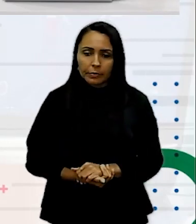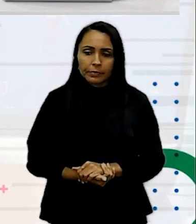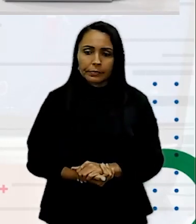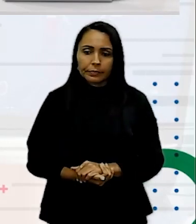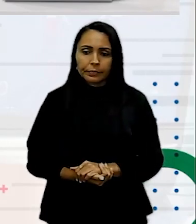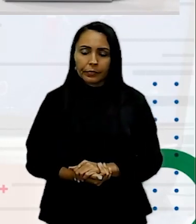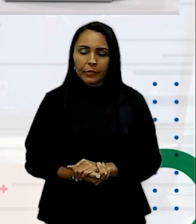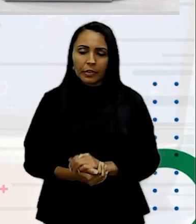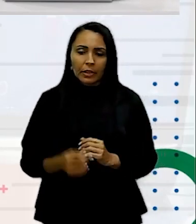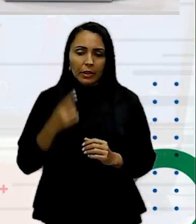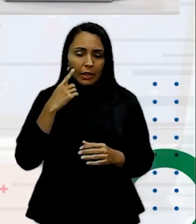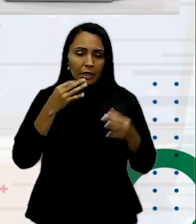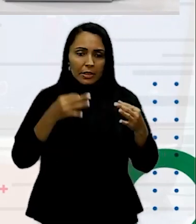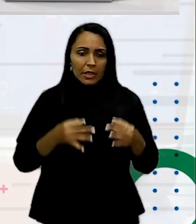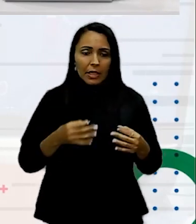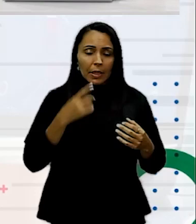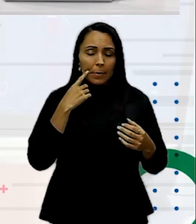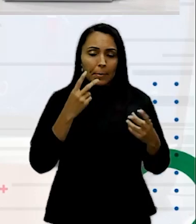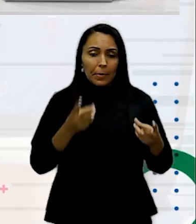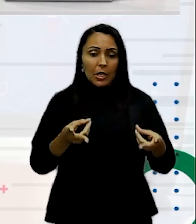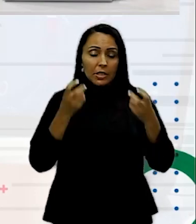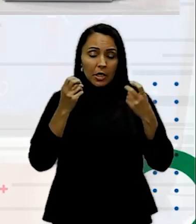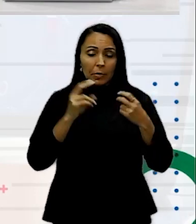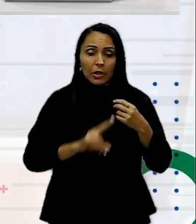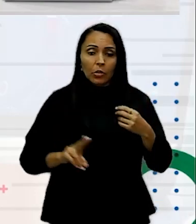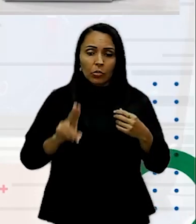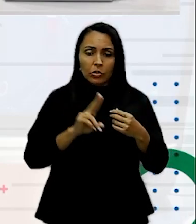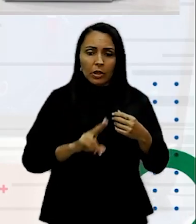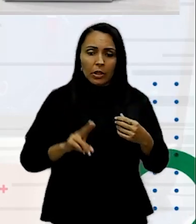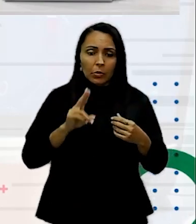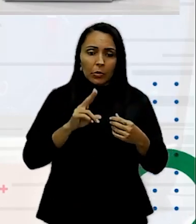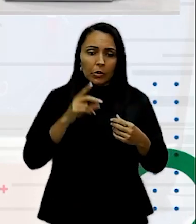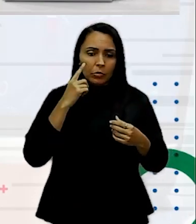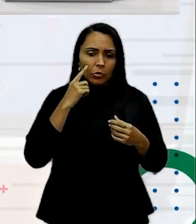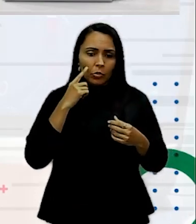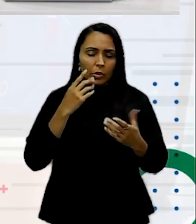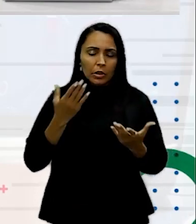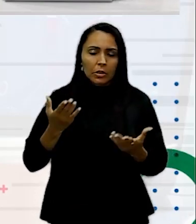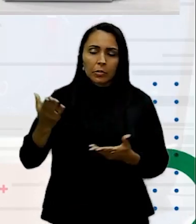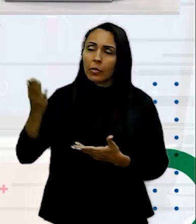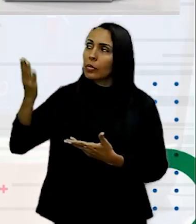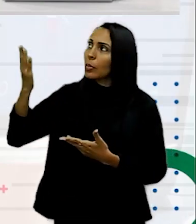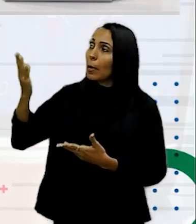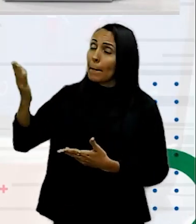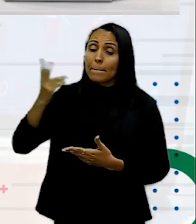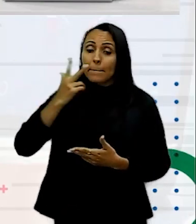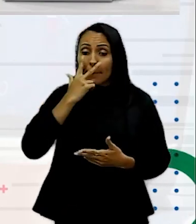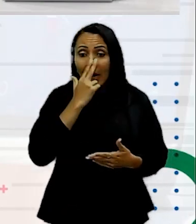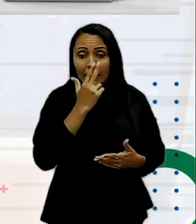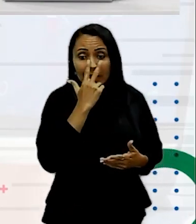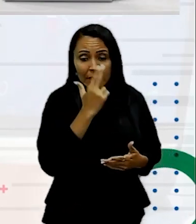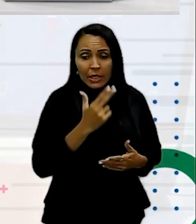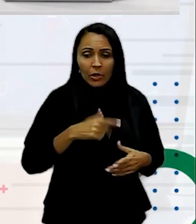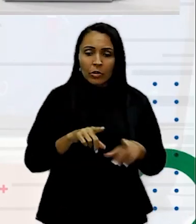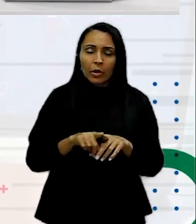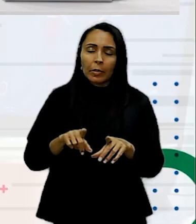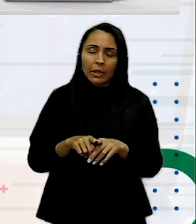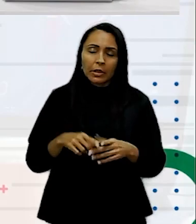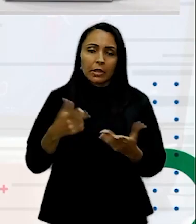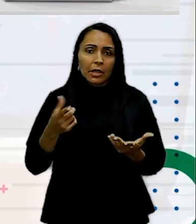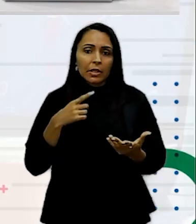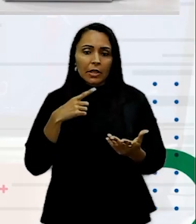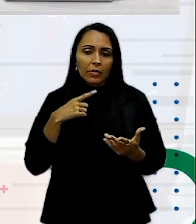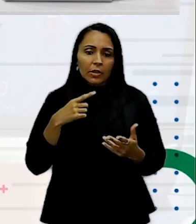dica certa Perceba que eu utilizei O mesmo tom de ciano São tons parecidos Que conversam entre si E tem uma certa